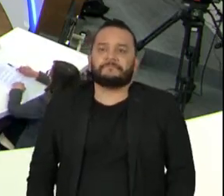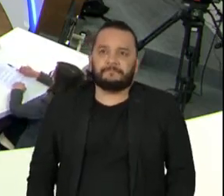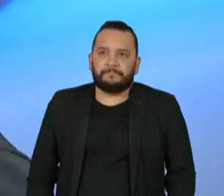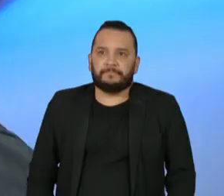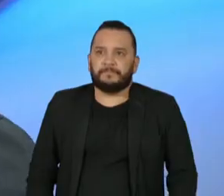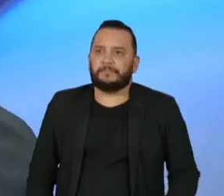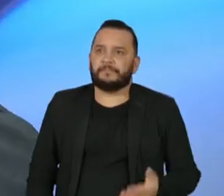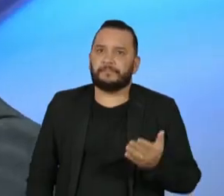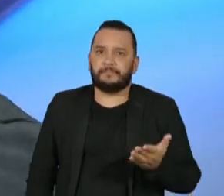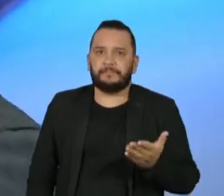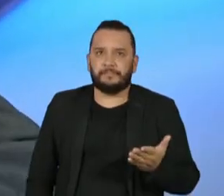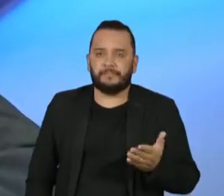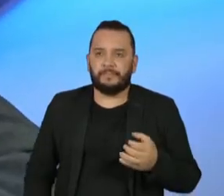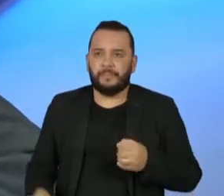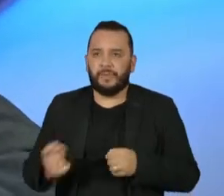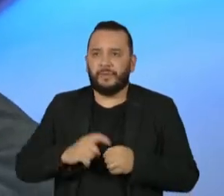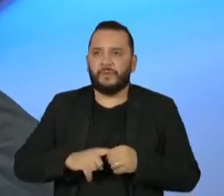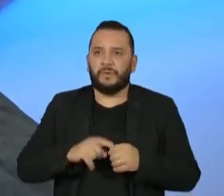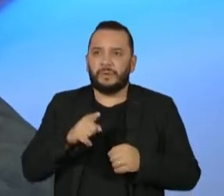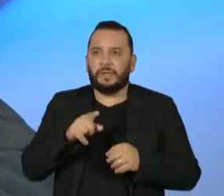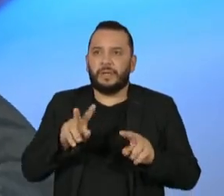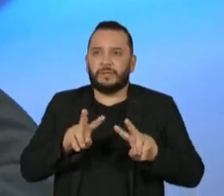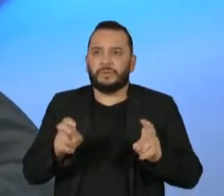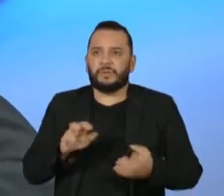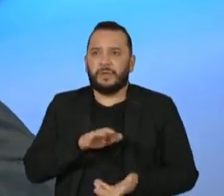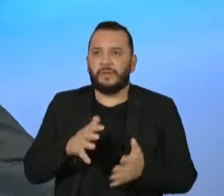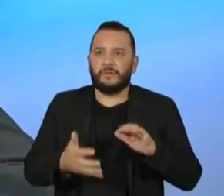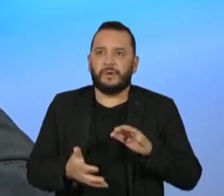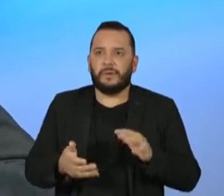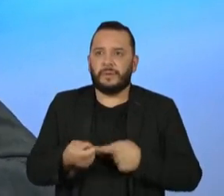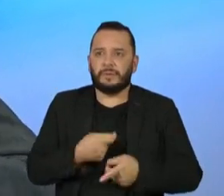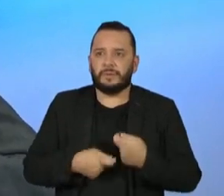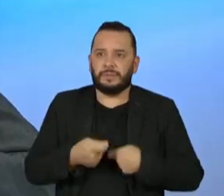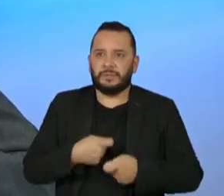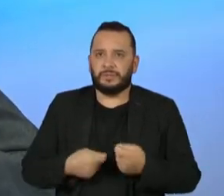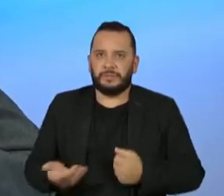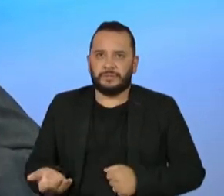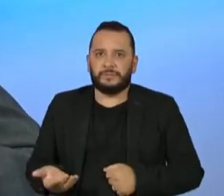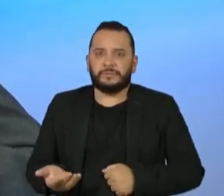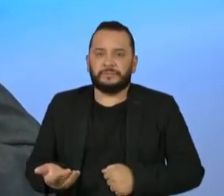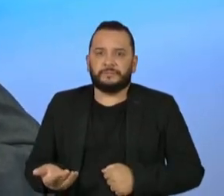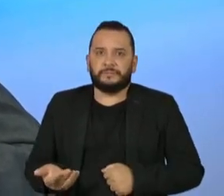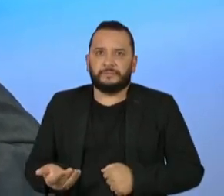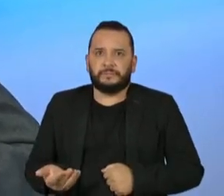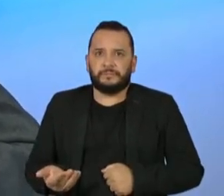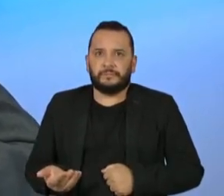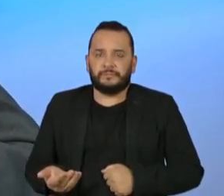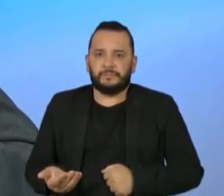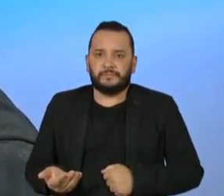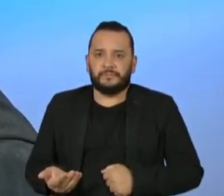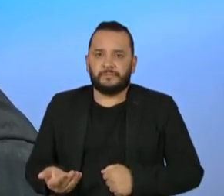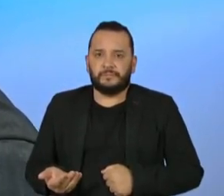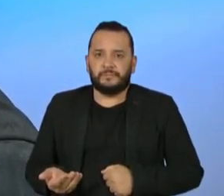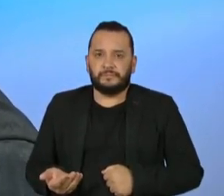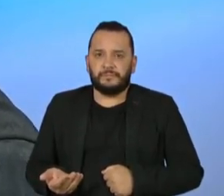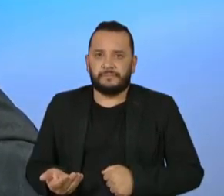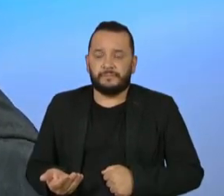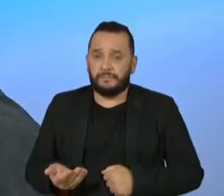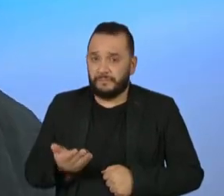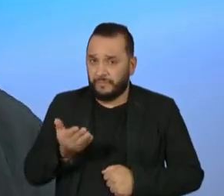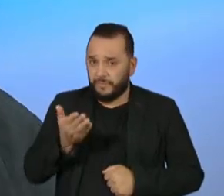Senadora, queria voltar um pouco aí na reforma administrativa, né? A senhora tem